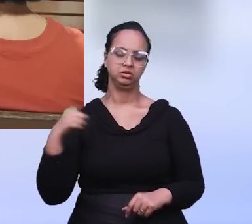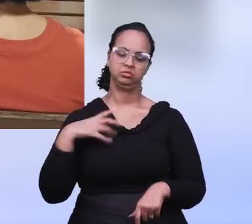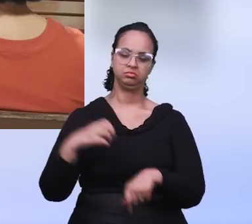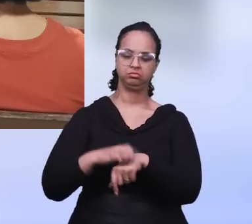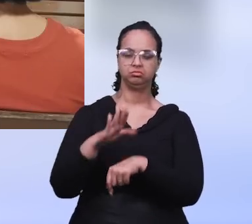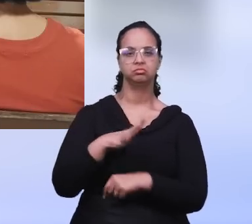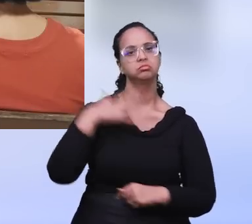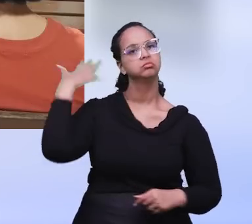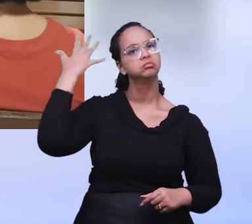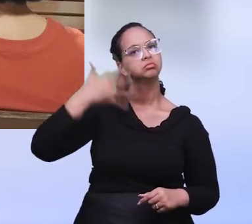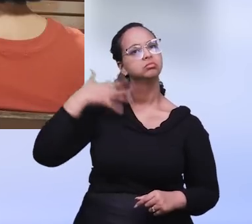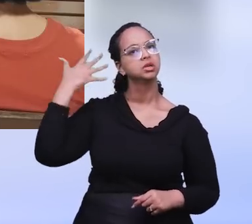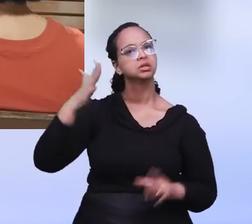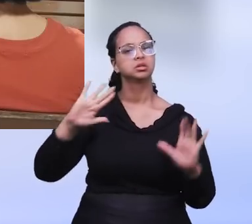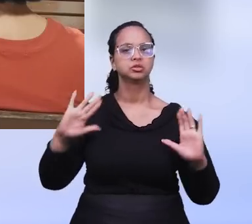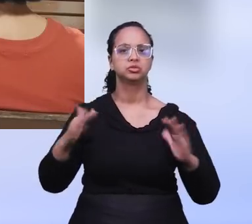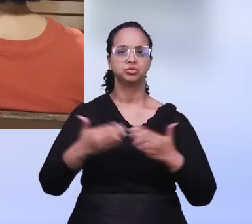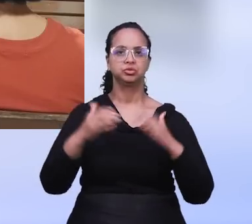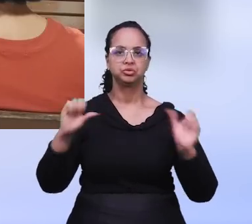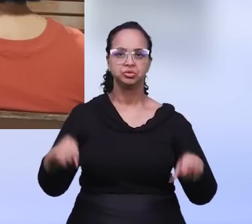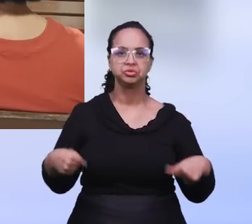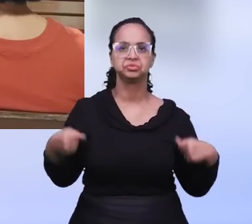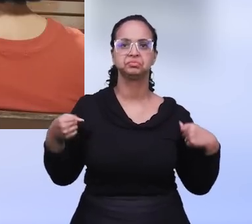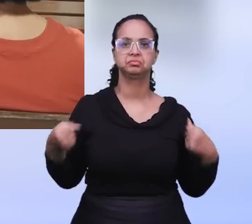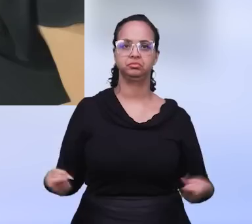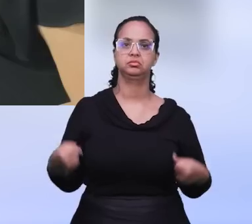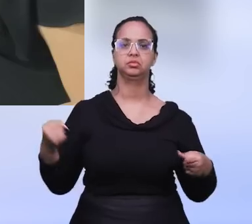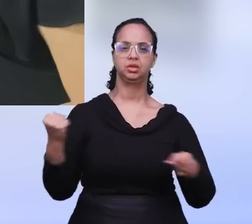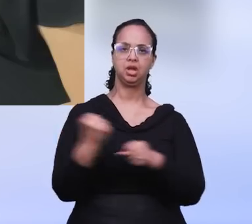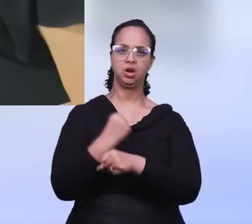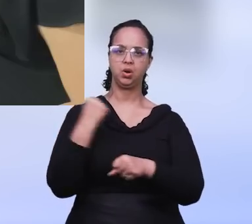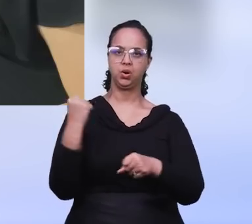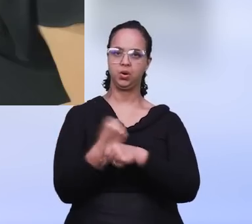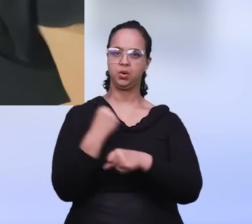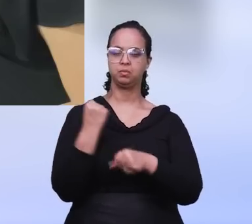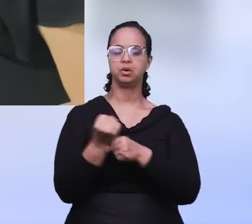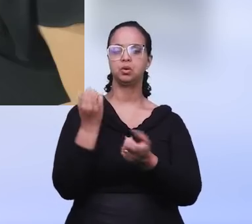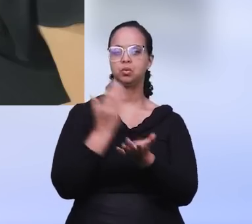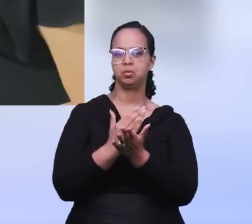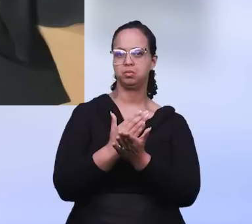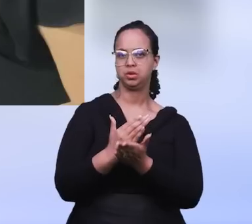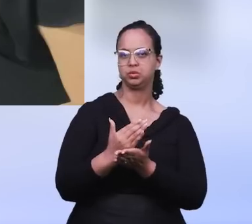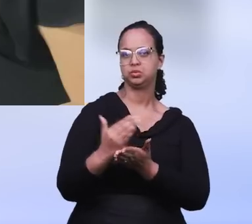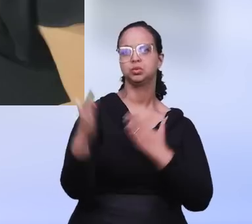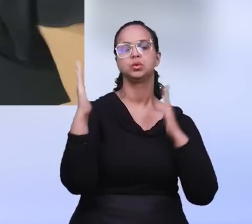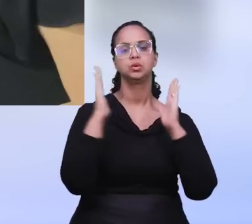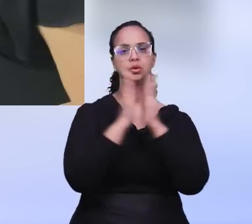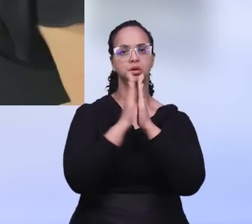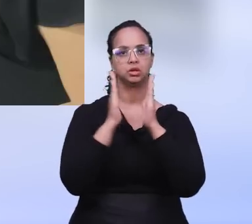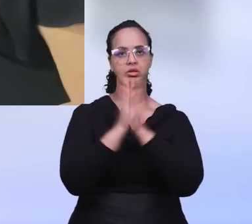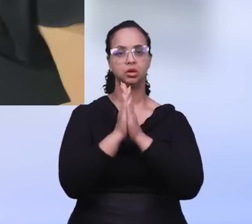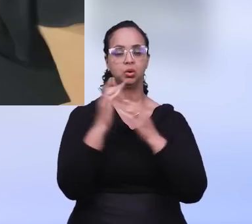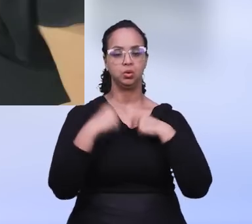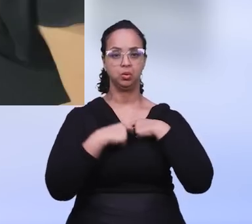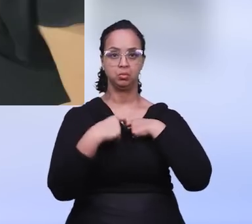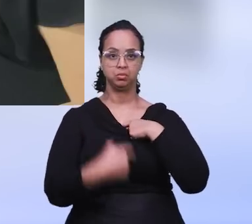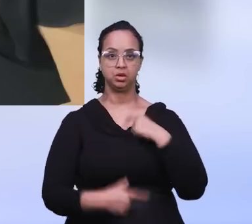Antonino trouxe uma breve mensagem voltada à dedicação do Senhor na obra e assim iniciou-se o período de